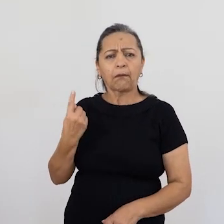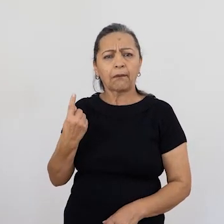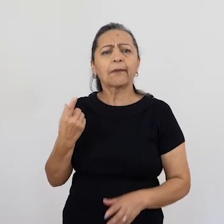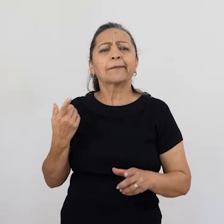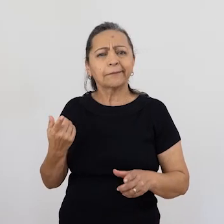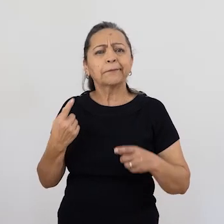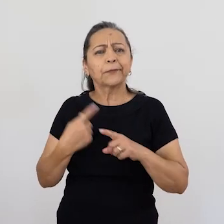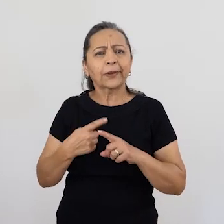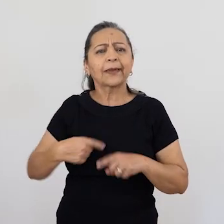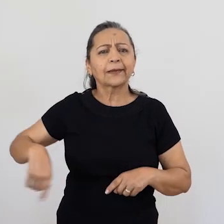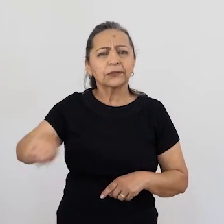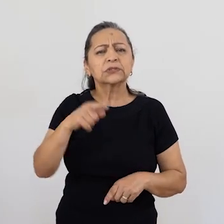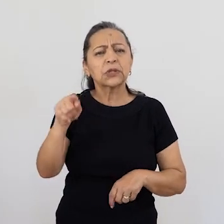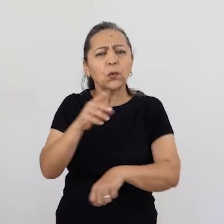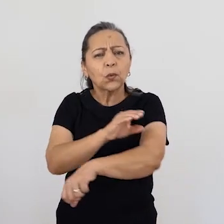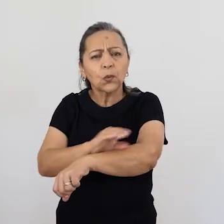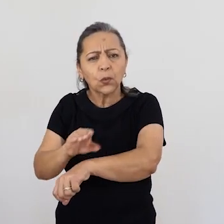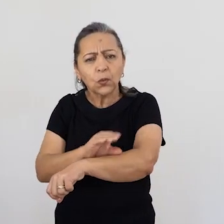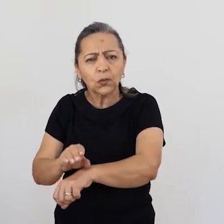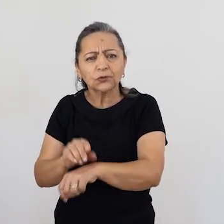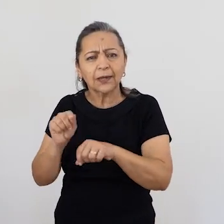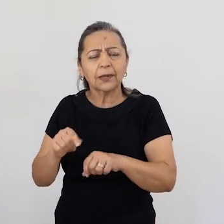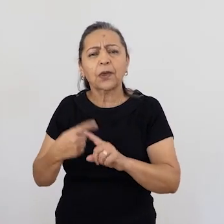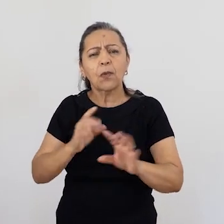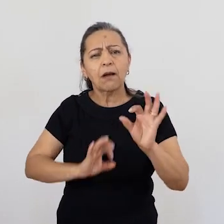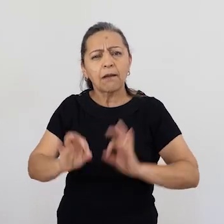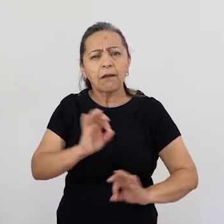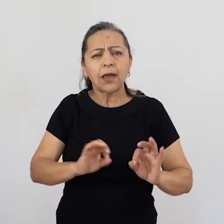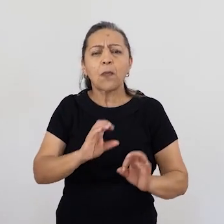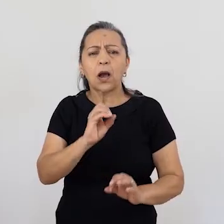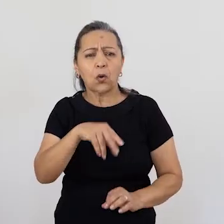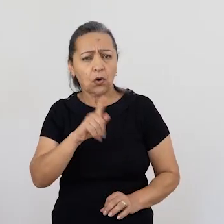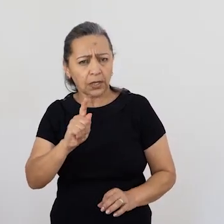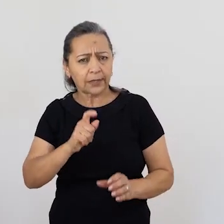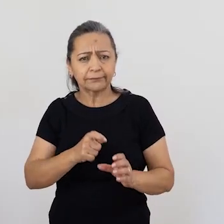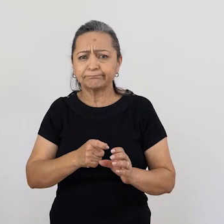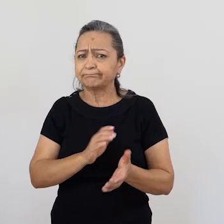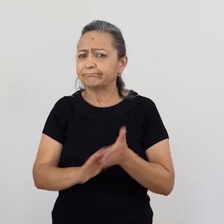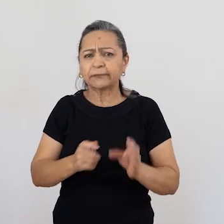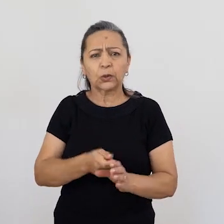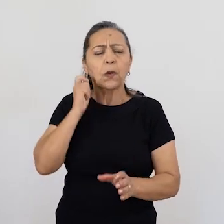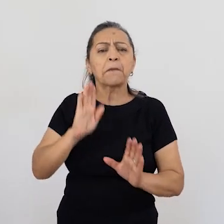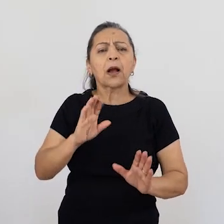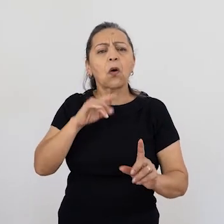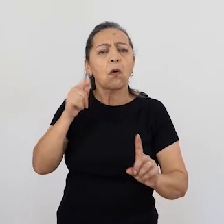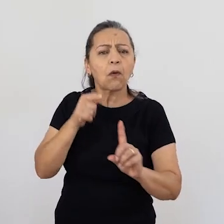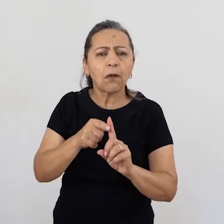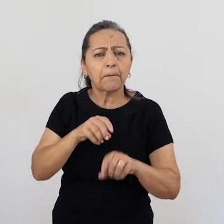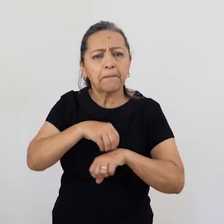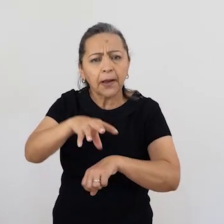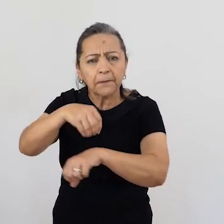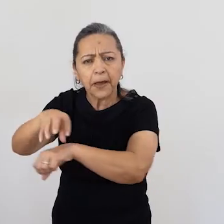cursos. Porque é uma organização sem fins lucrativos, mas com o propósito de passar conhecimento e